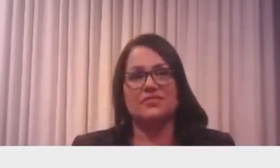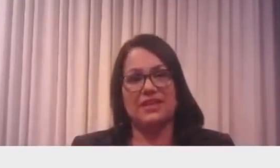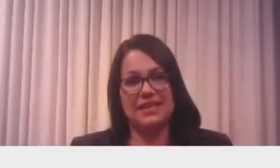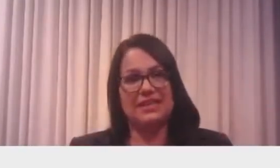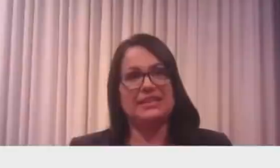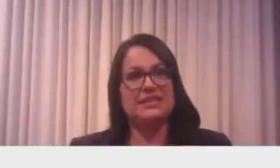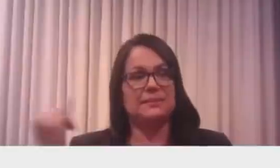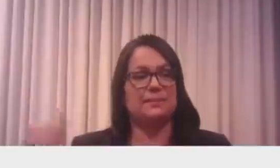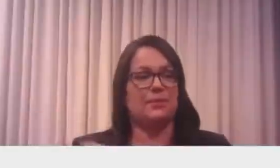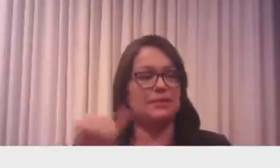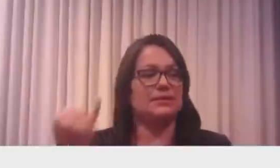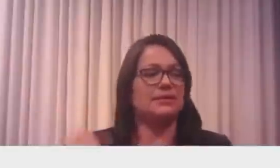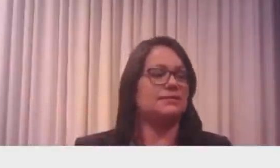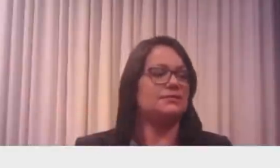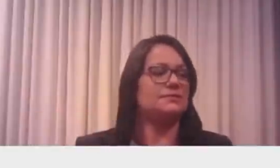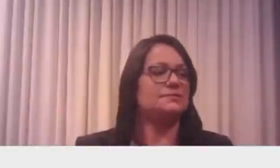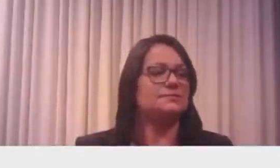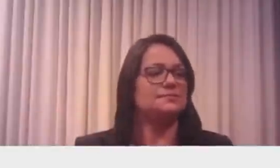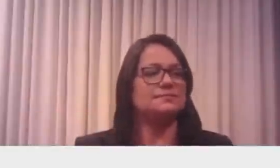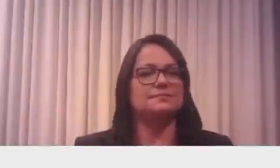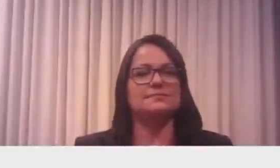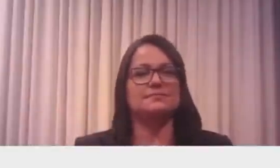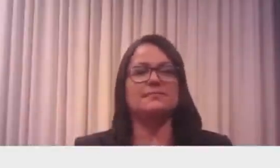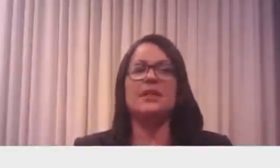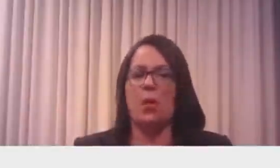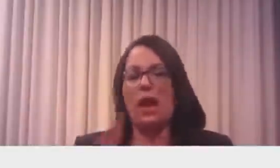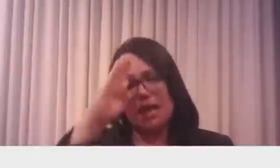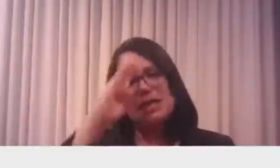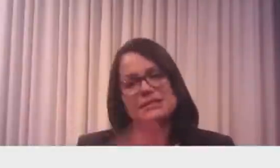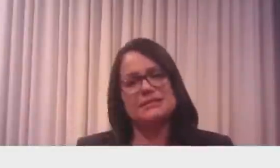muito importante. Vamos acreditar.